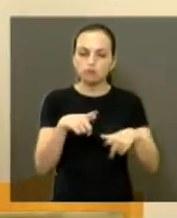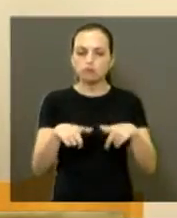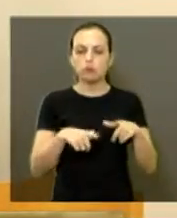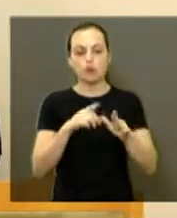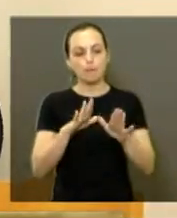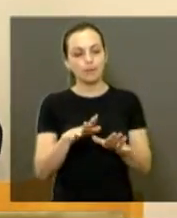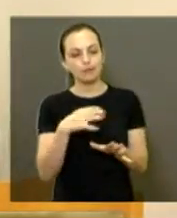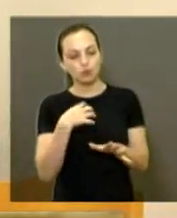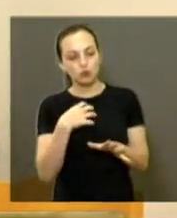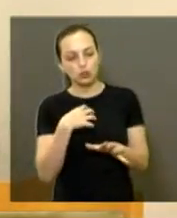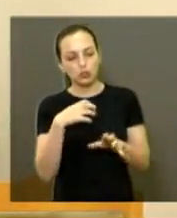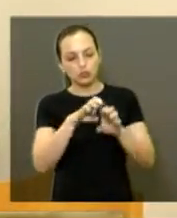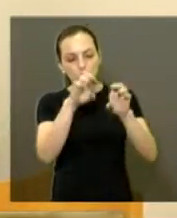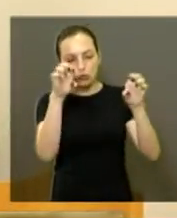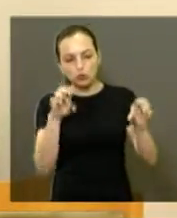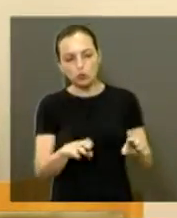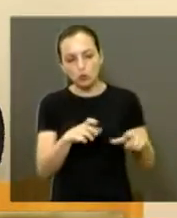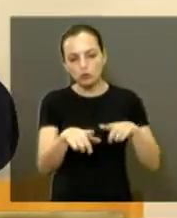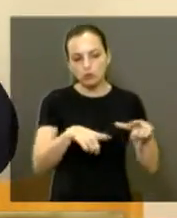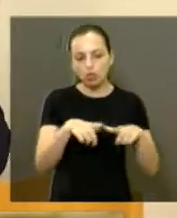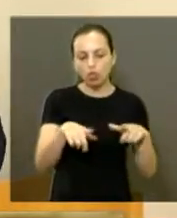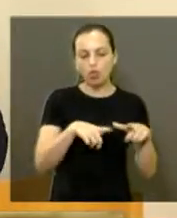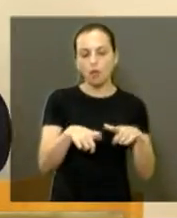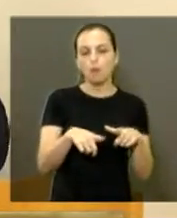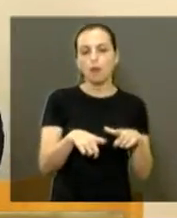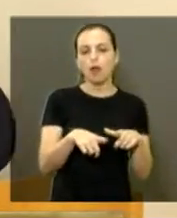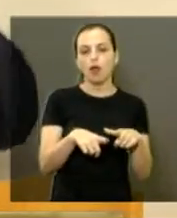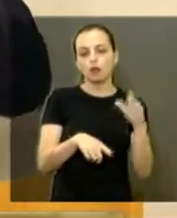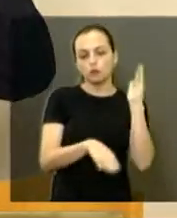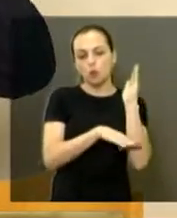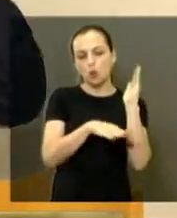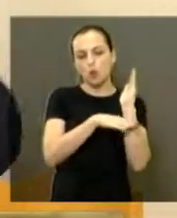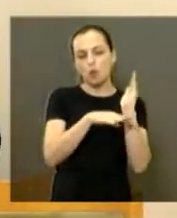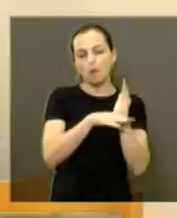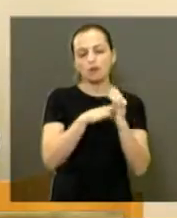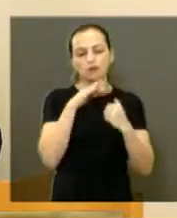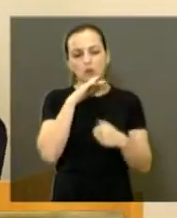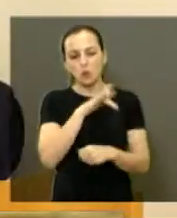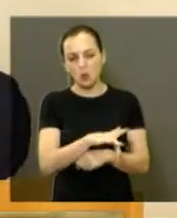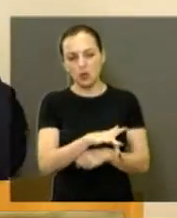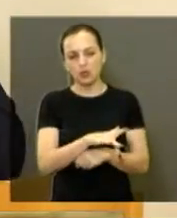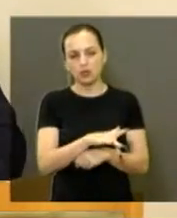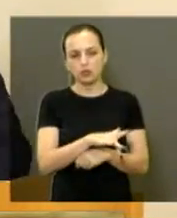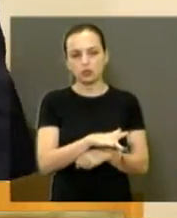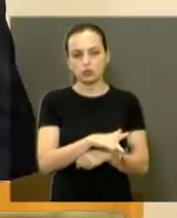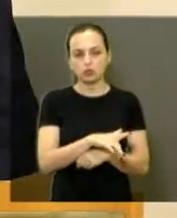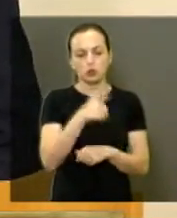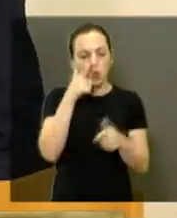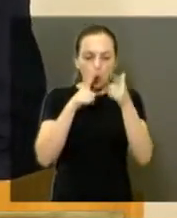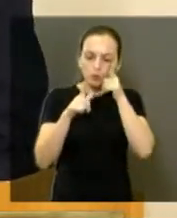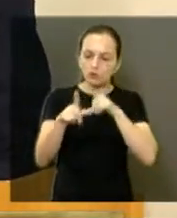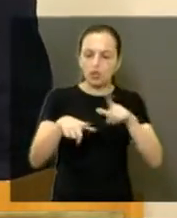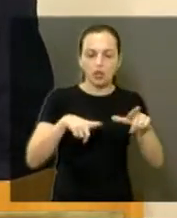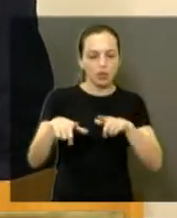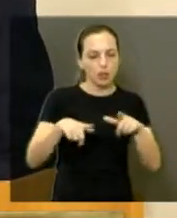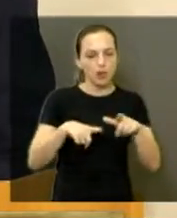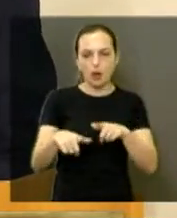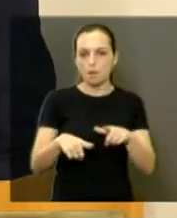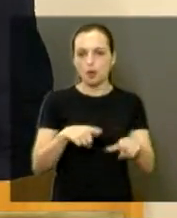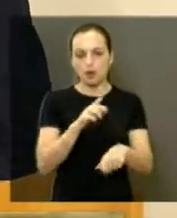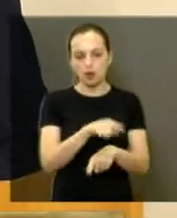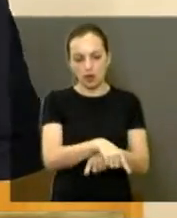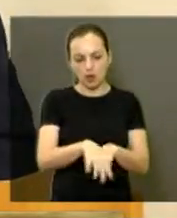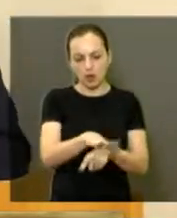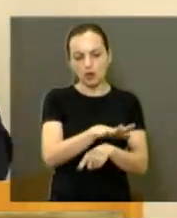condições físicas de trabalho, o prédio, a necessidade, é péssima, não tem condições de atuar naquele